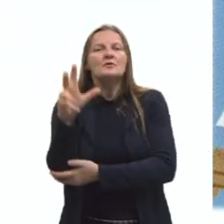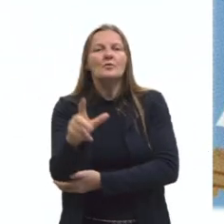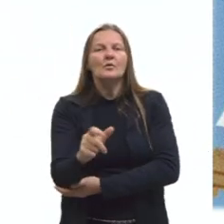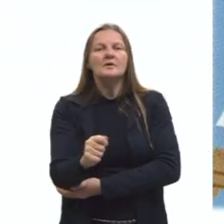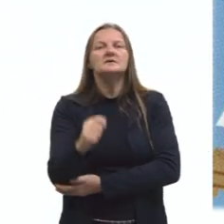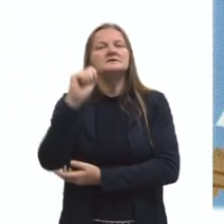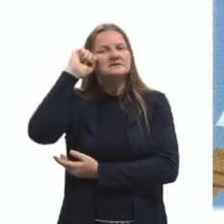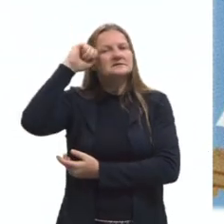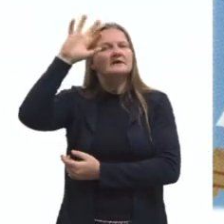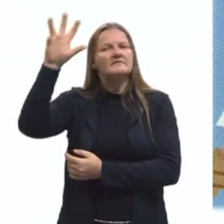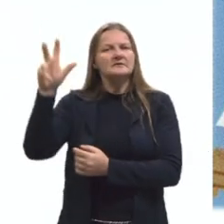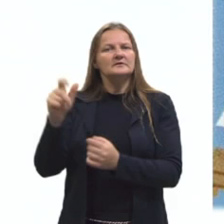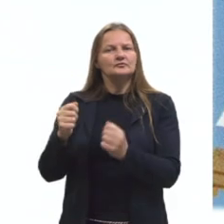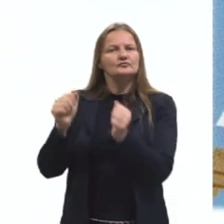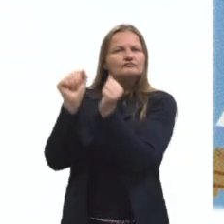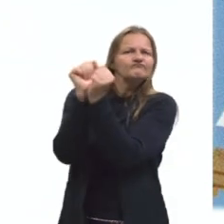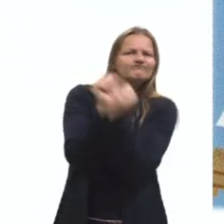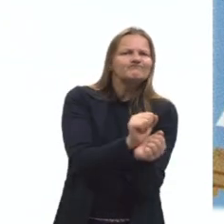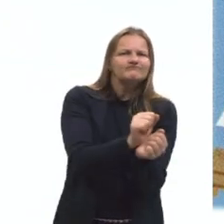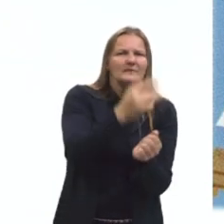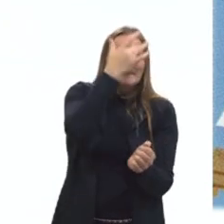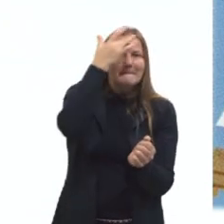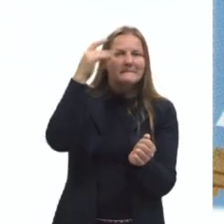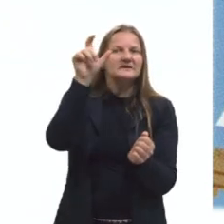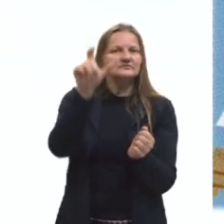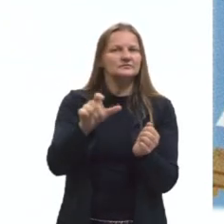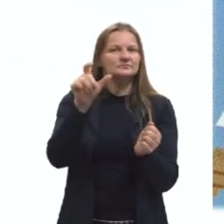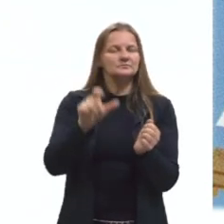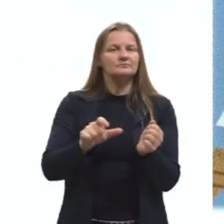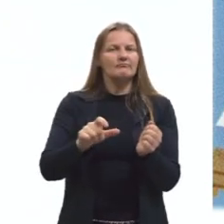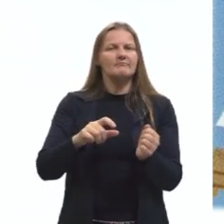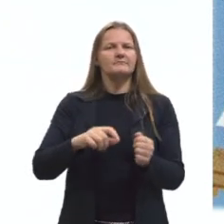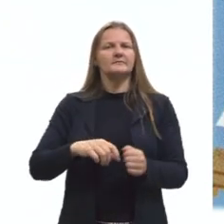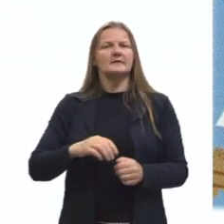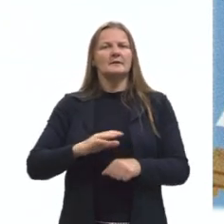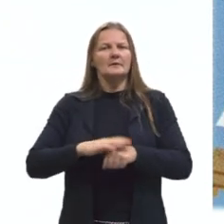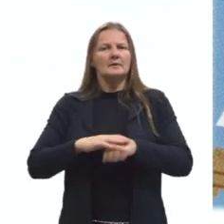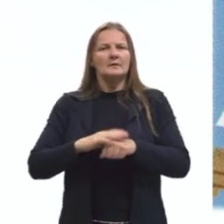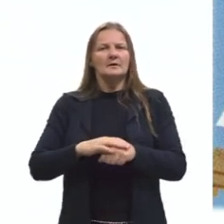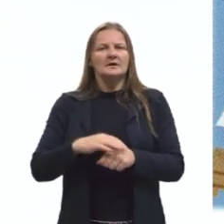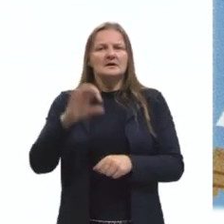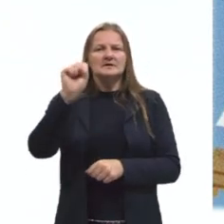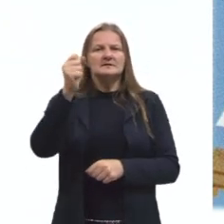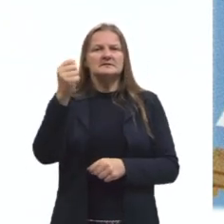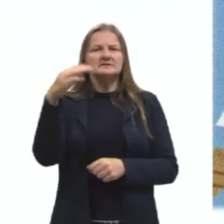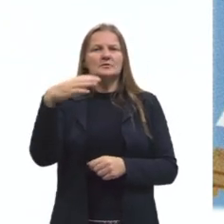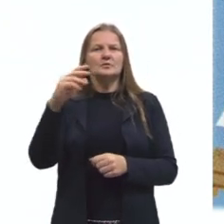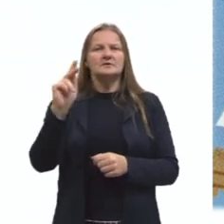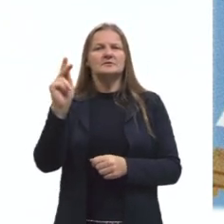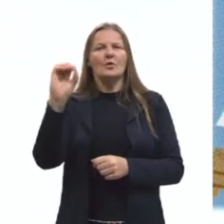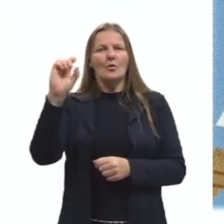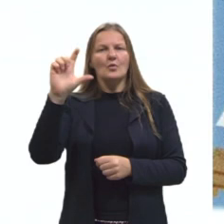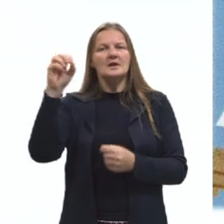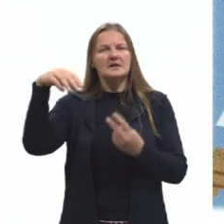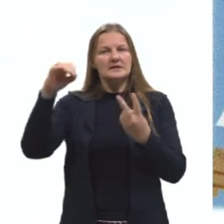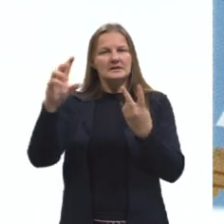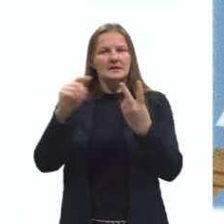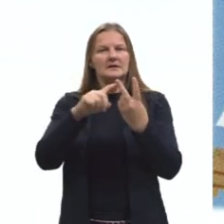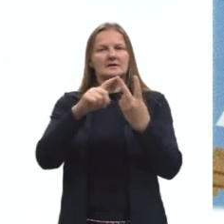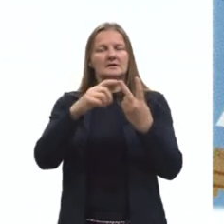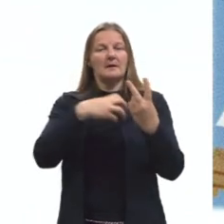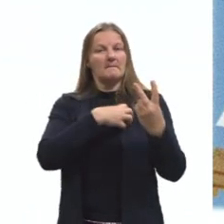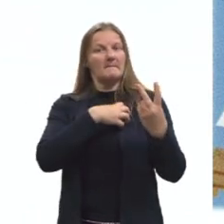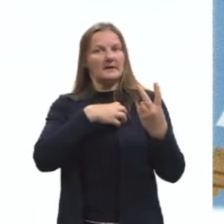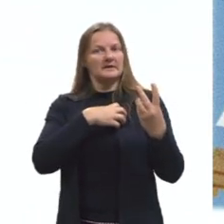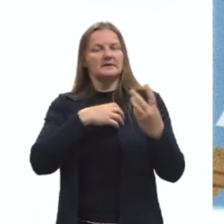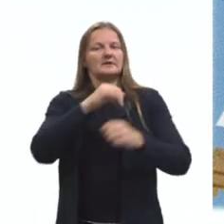africanos escravizados aqui, principalmente nos portos de São Luís, Olinda, Salvador e